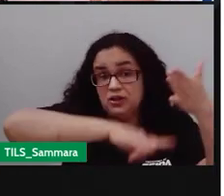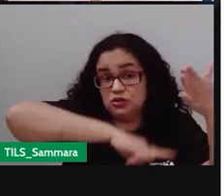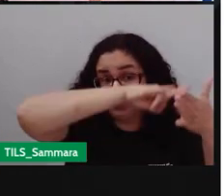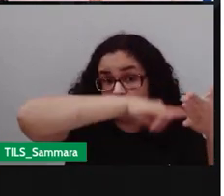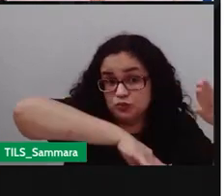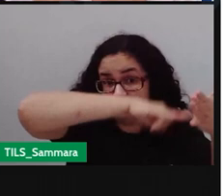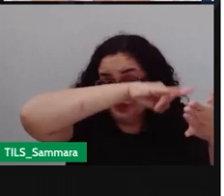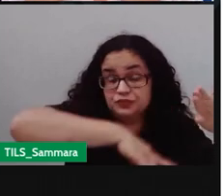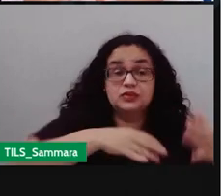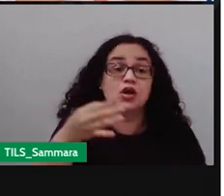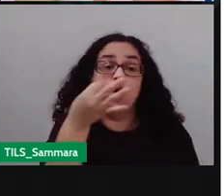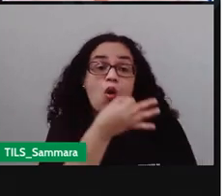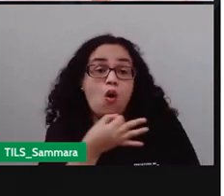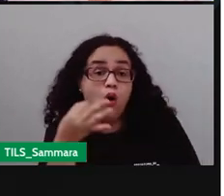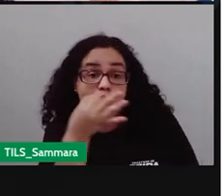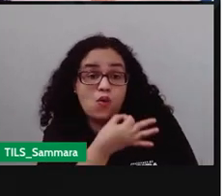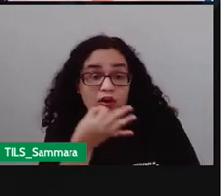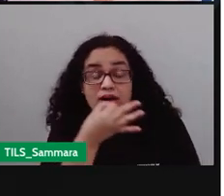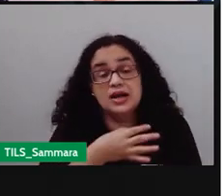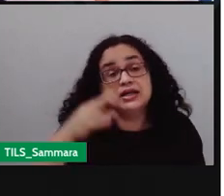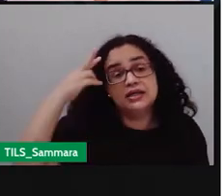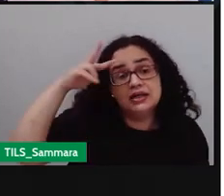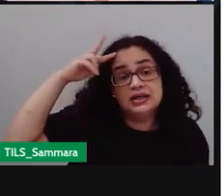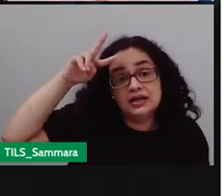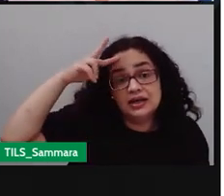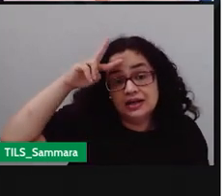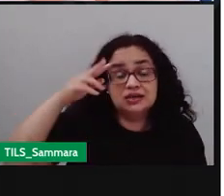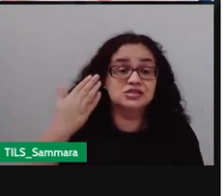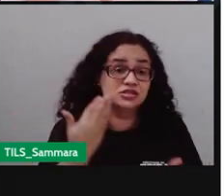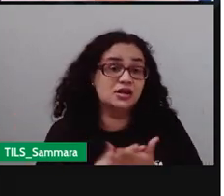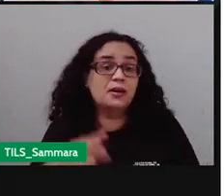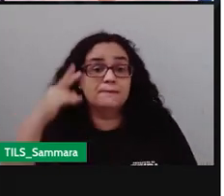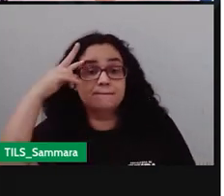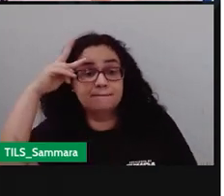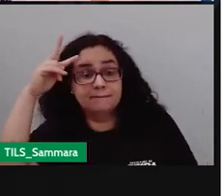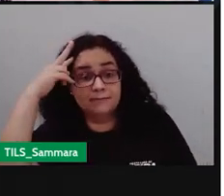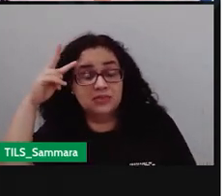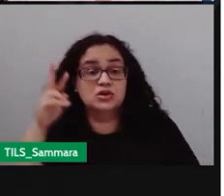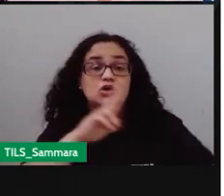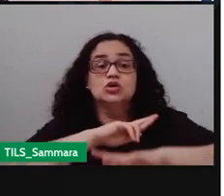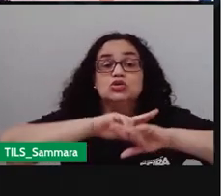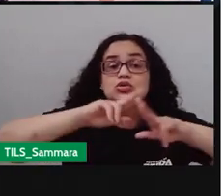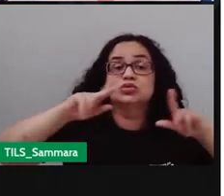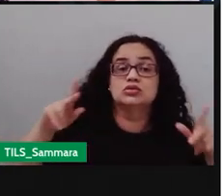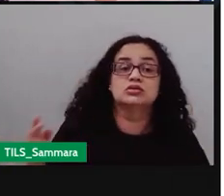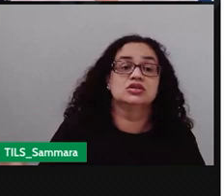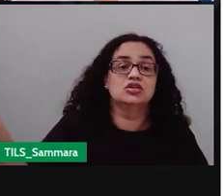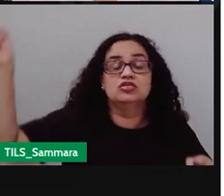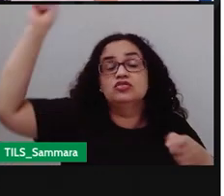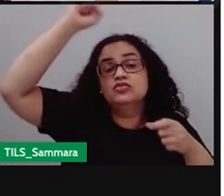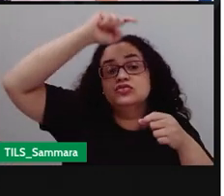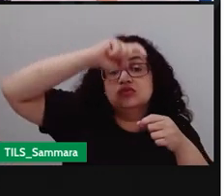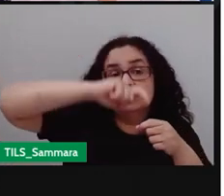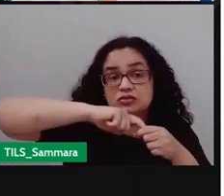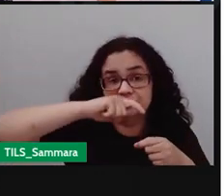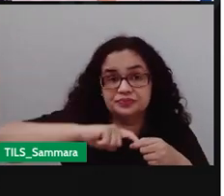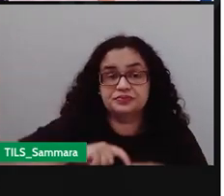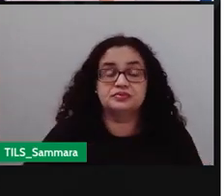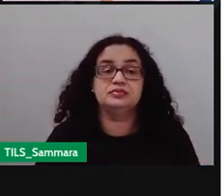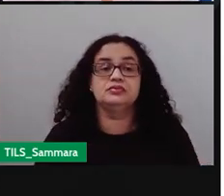Uma informação oral, pode ser a história oral. Lembra que a gente também já falou sobre isso aqui? Olha quanto assunto que a Pro retomou aí para vocês.